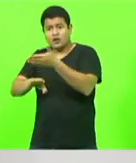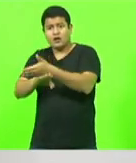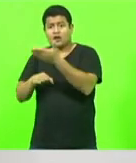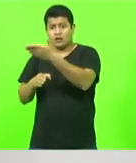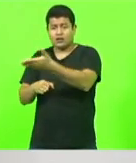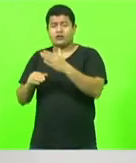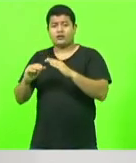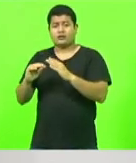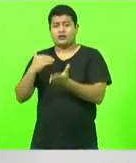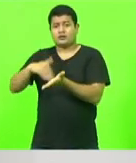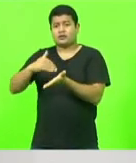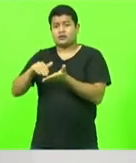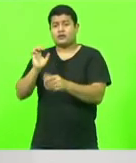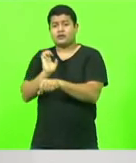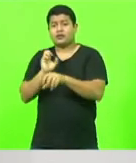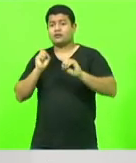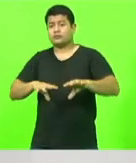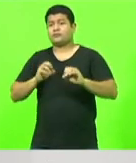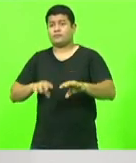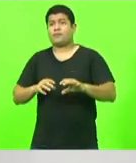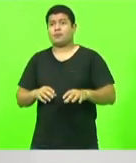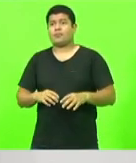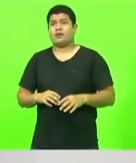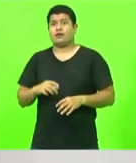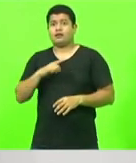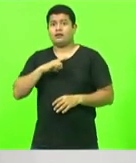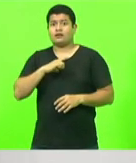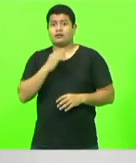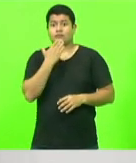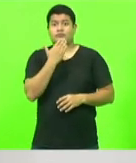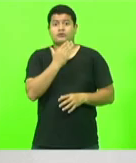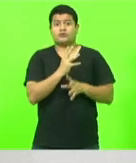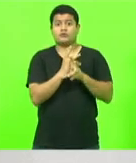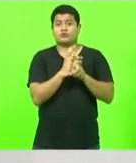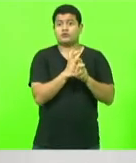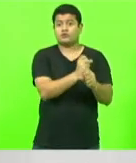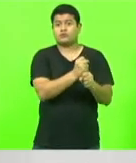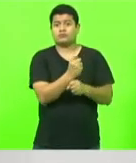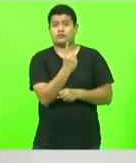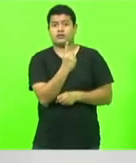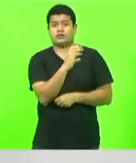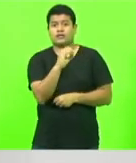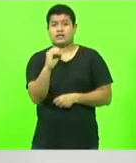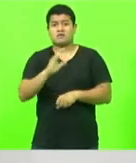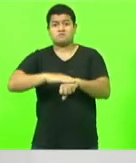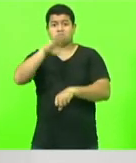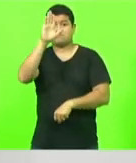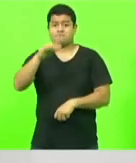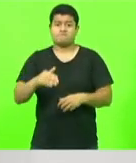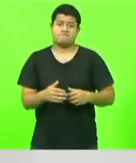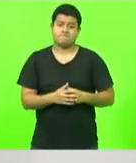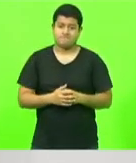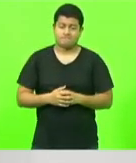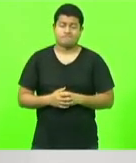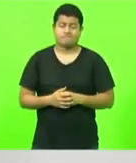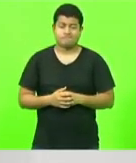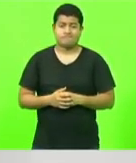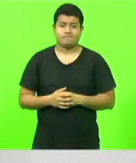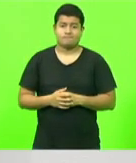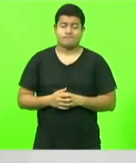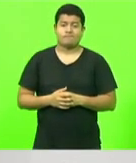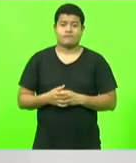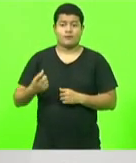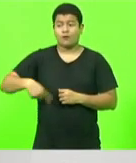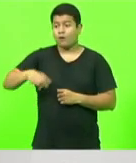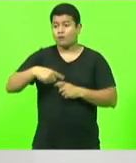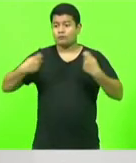Educação que chegam a mais de 100 pedidos nos últimos anos. Que a gente precisou elaborar uma